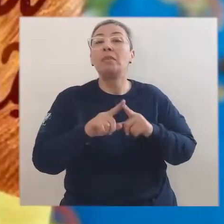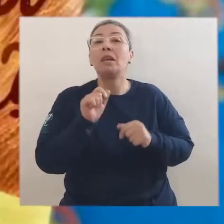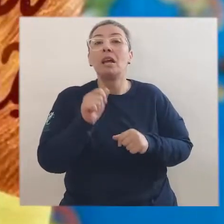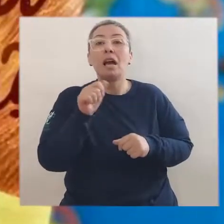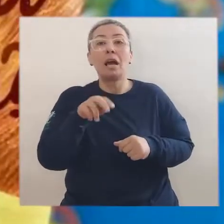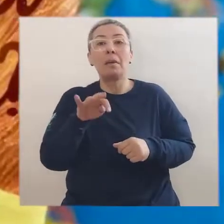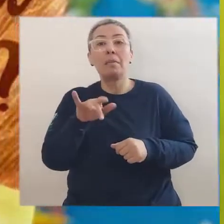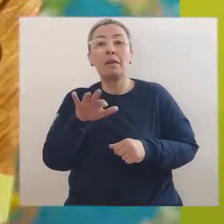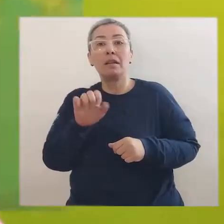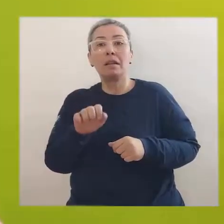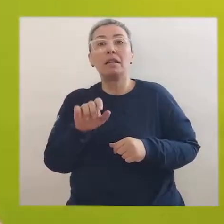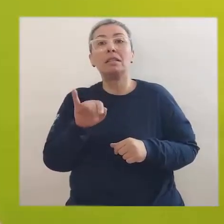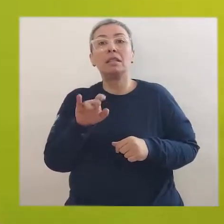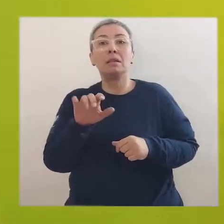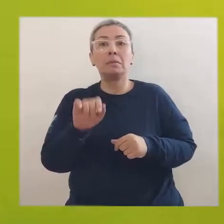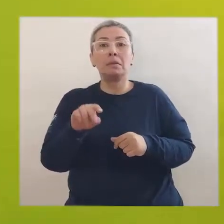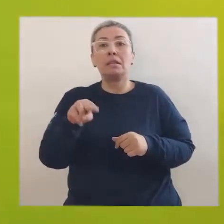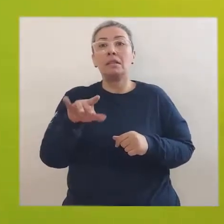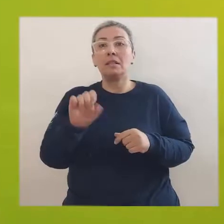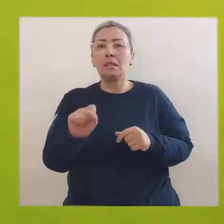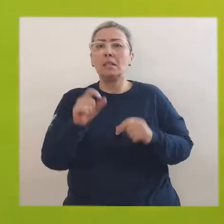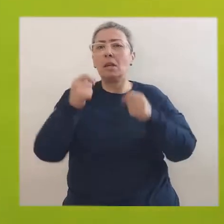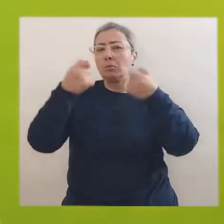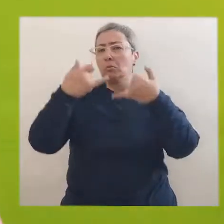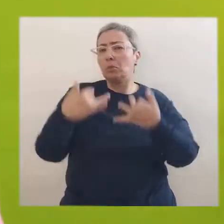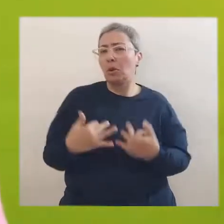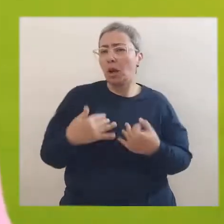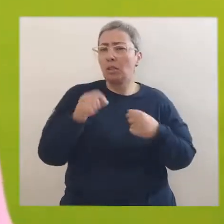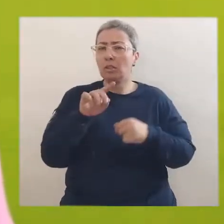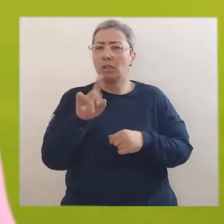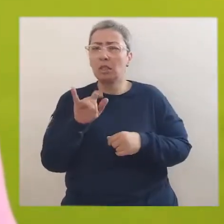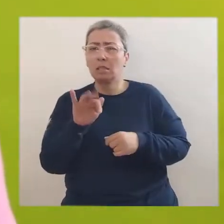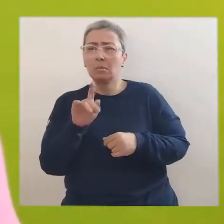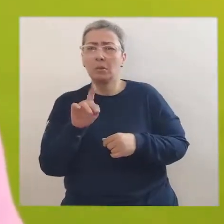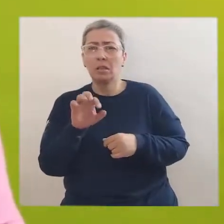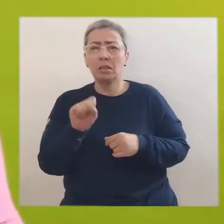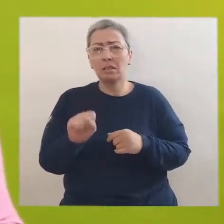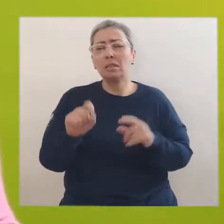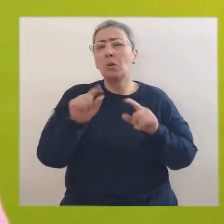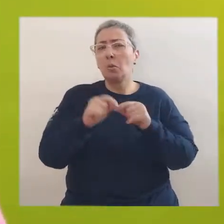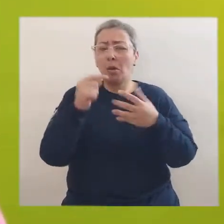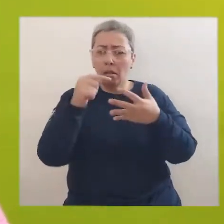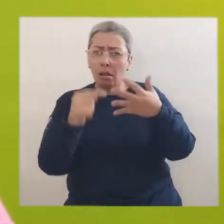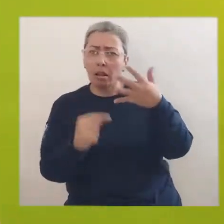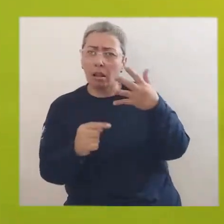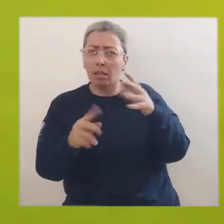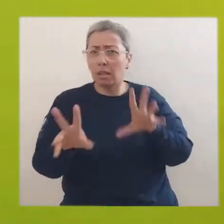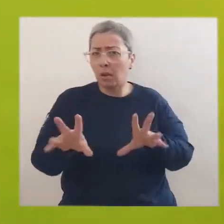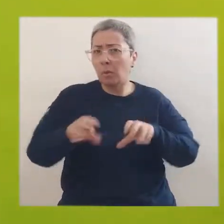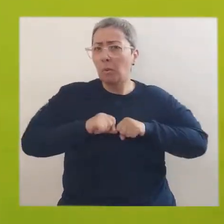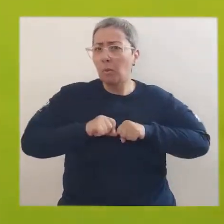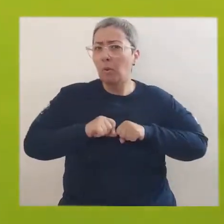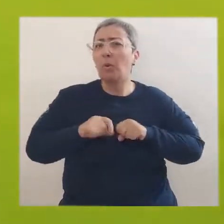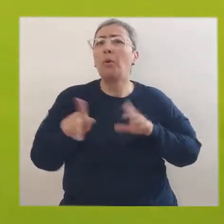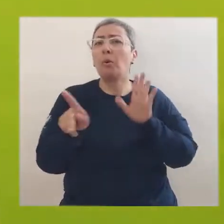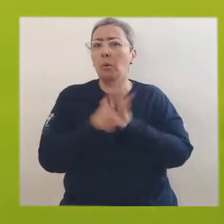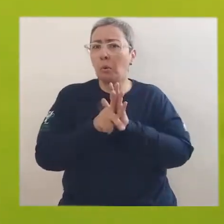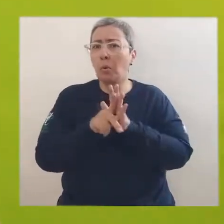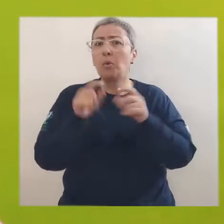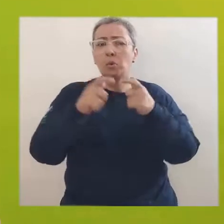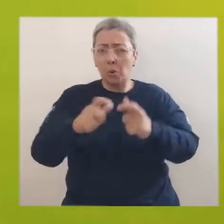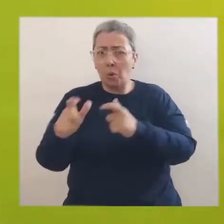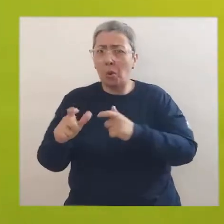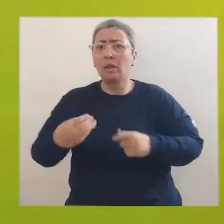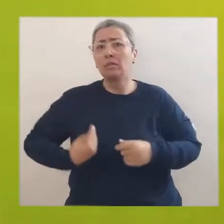From? de Amelie Saeed Mendes que fala sobre as diásporas e as nossas questões de pertencimento